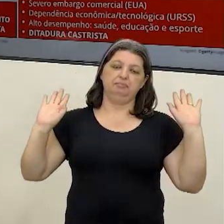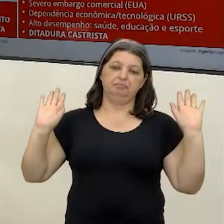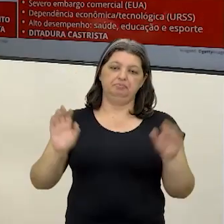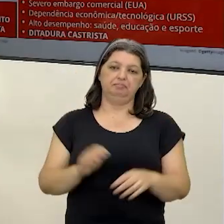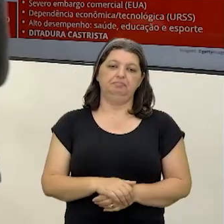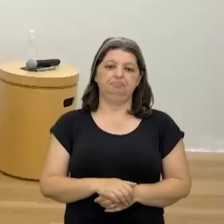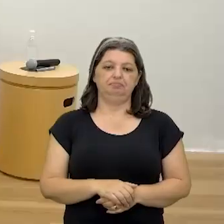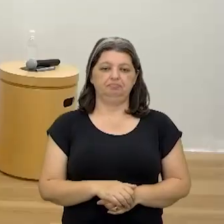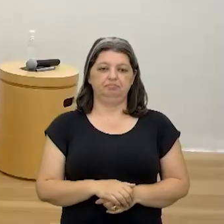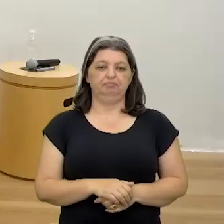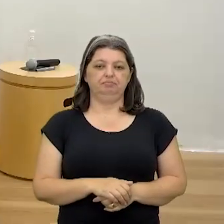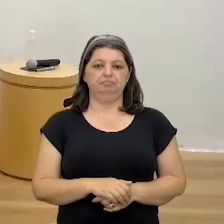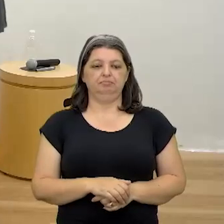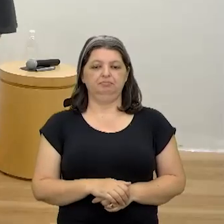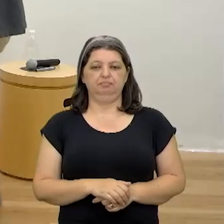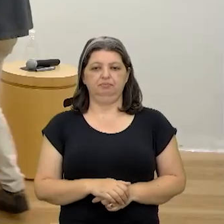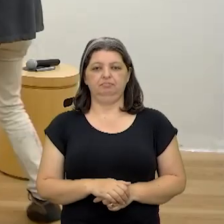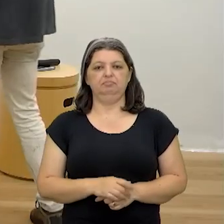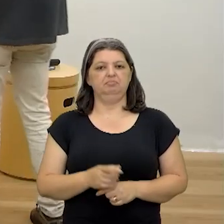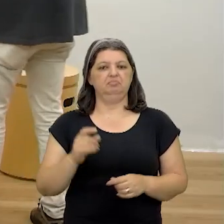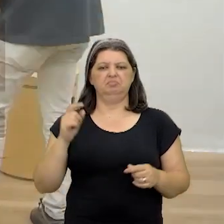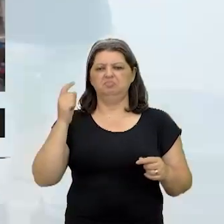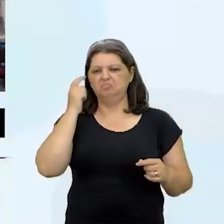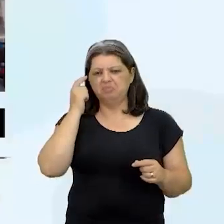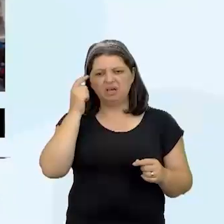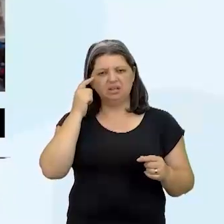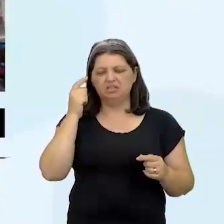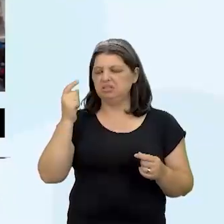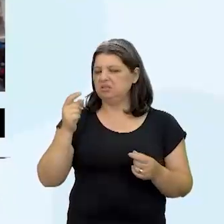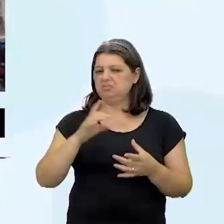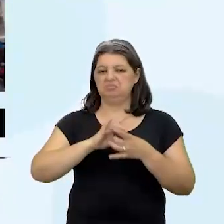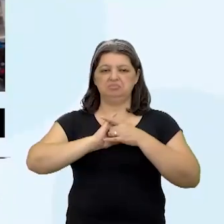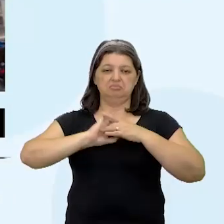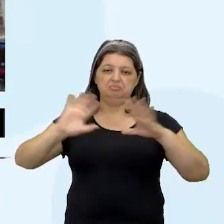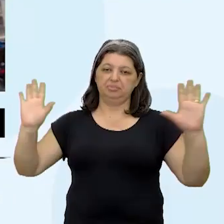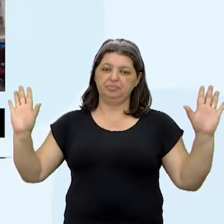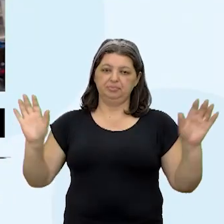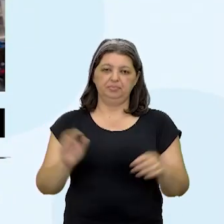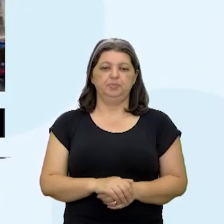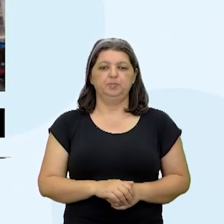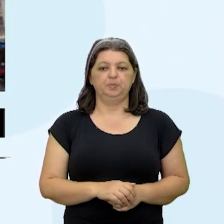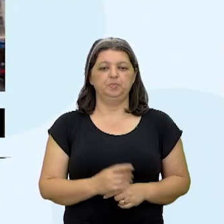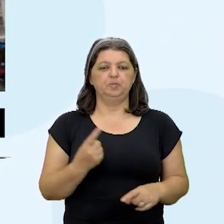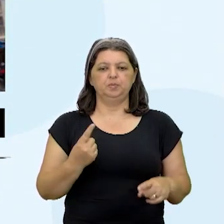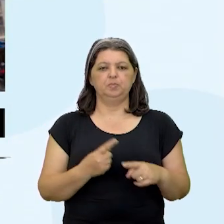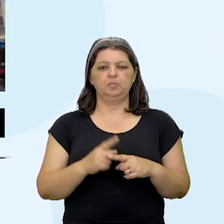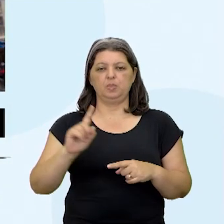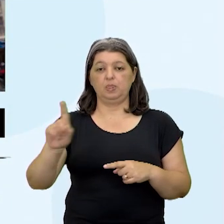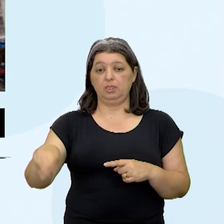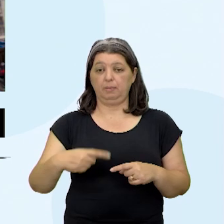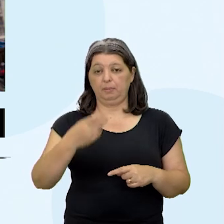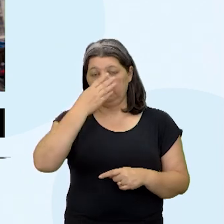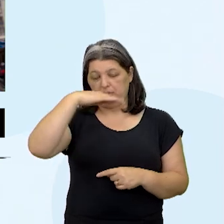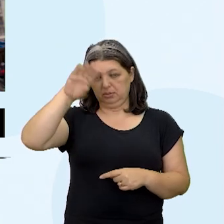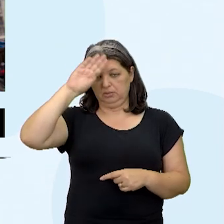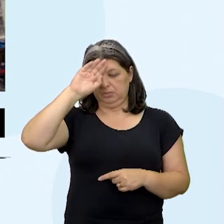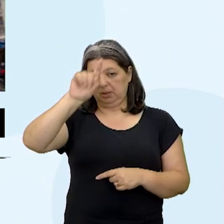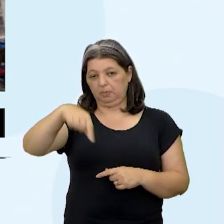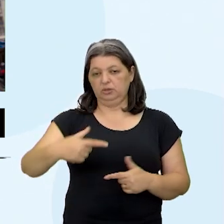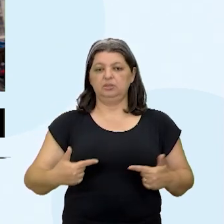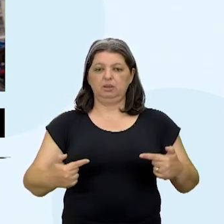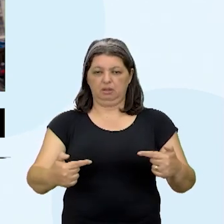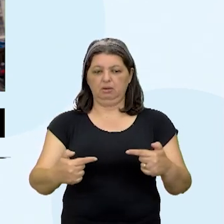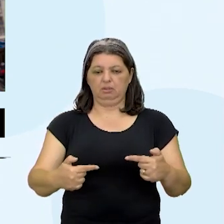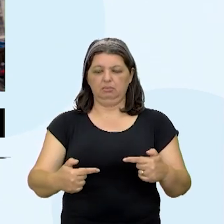o que quiserem. Pensem o que quiserem. Muito bem. Cuba pós-guerra. Olha, pelos cálculos do